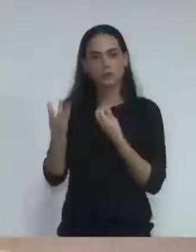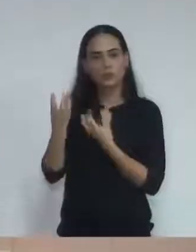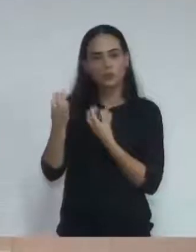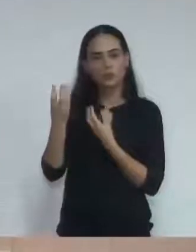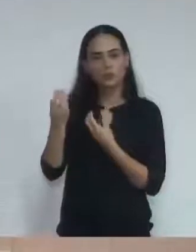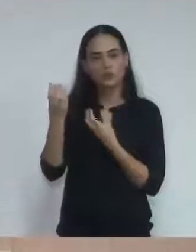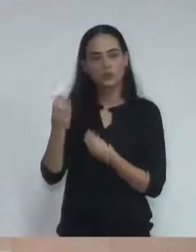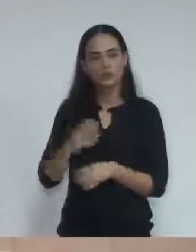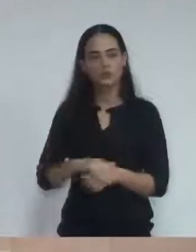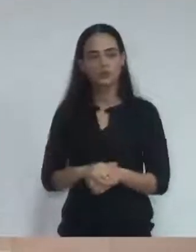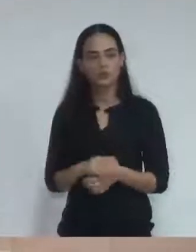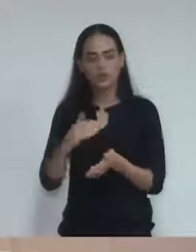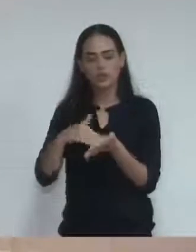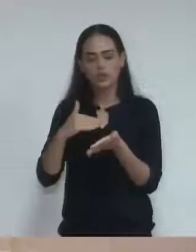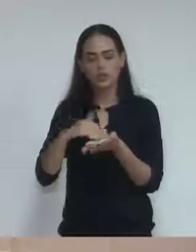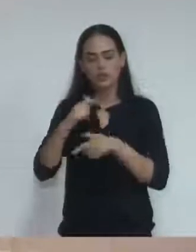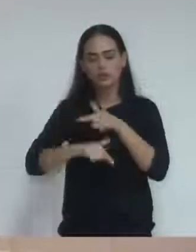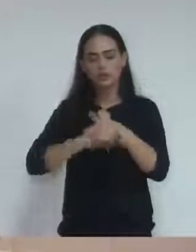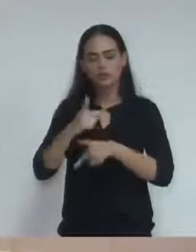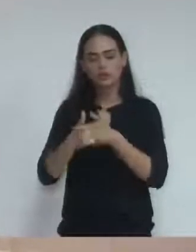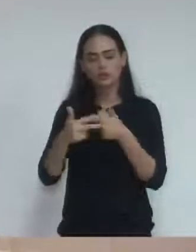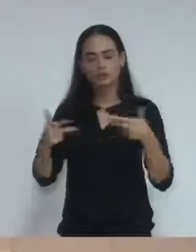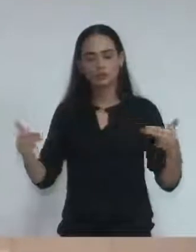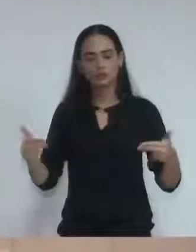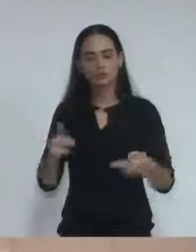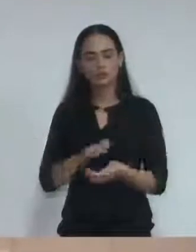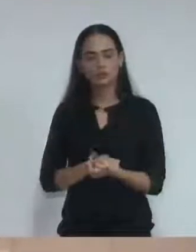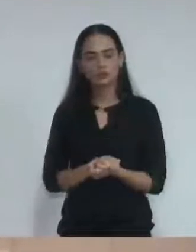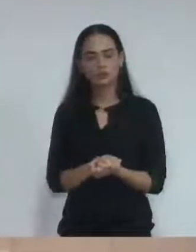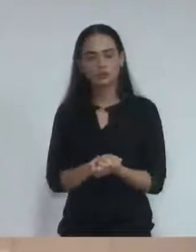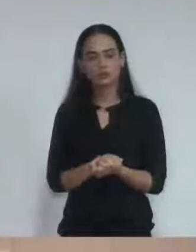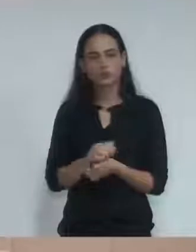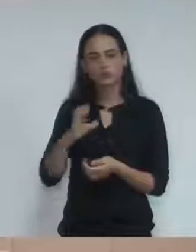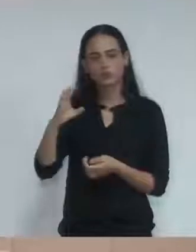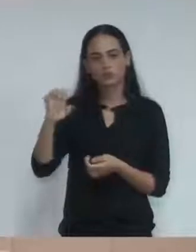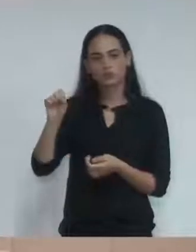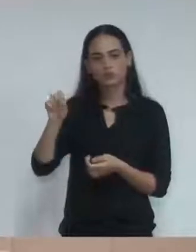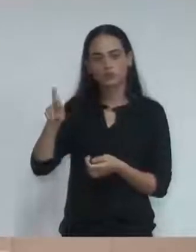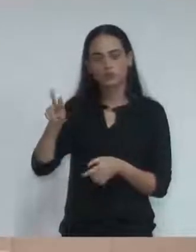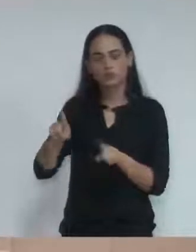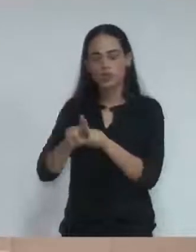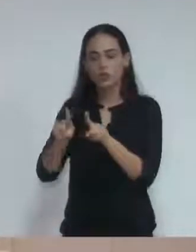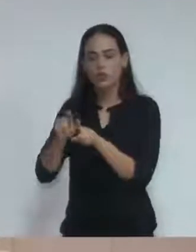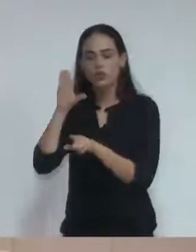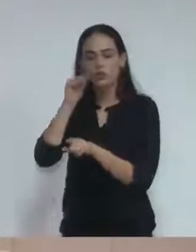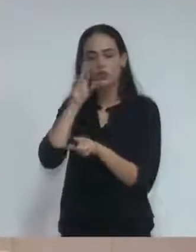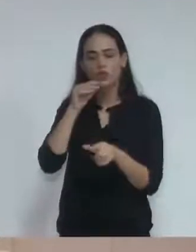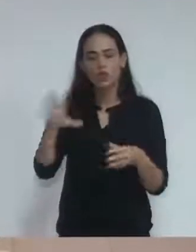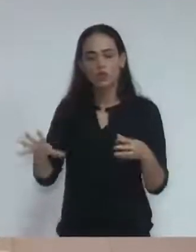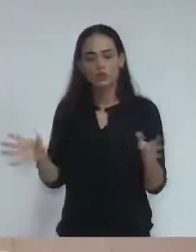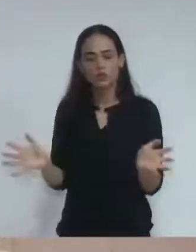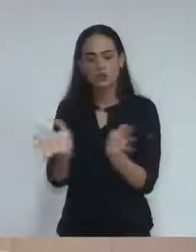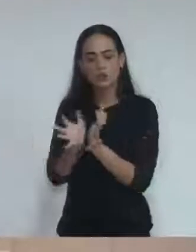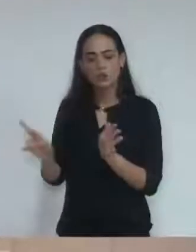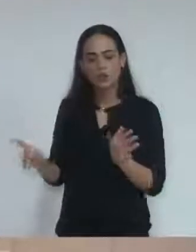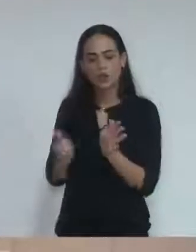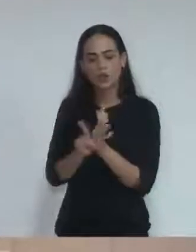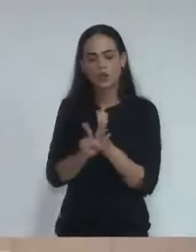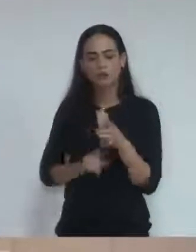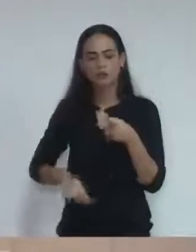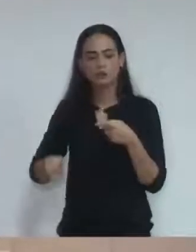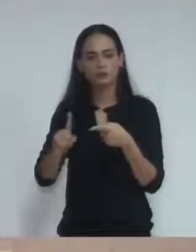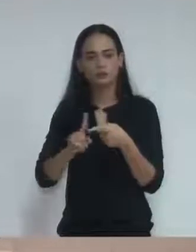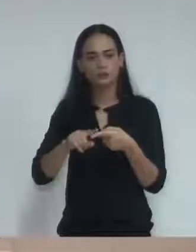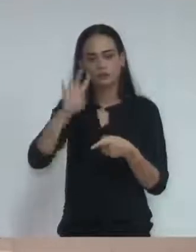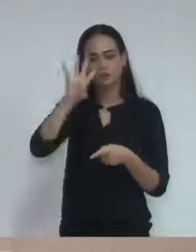secretário de serviço, senhor Márcio César Campos, Balu, e todos os funcionários que acompanham a pasta, conforme abaixo. 1. Encaminhar